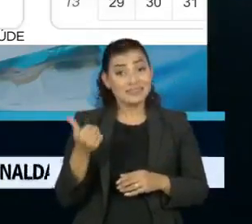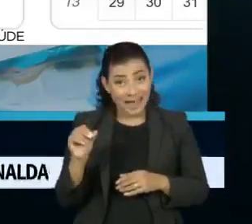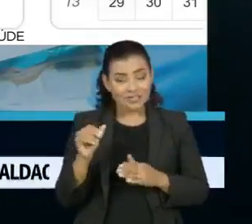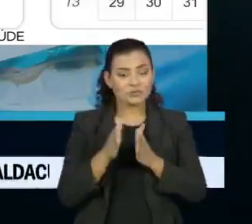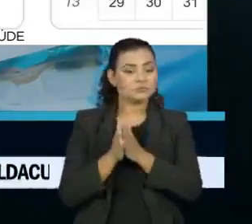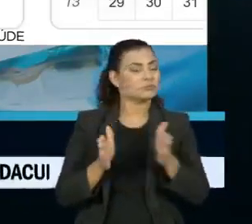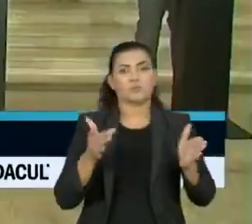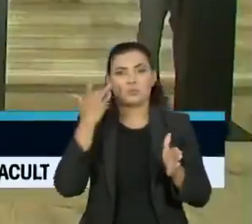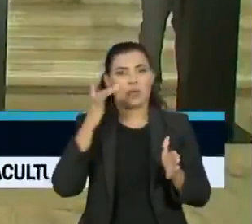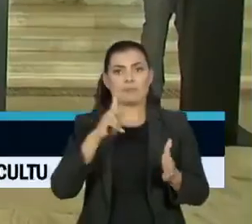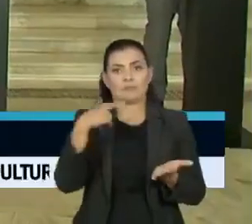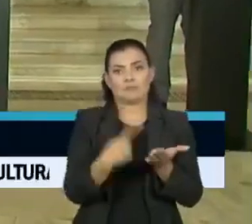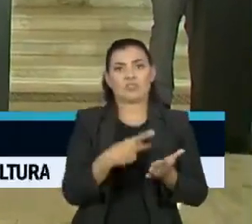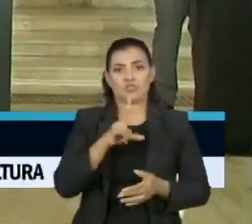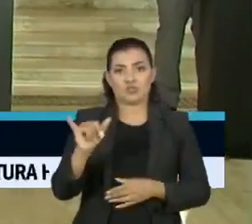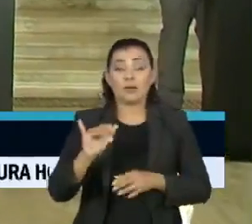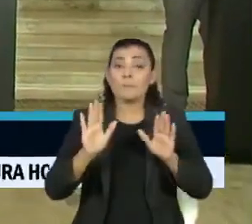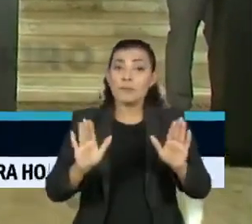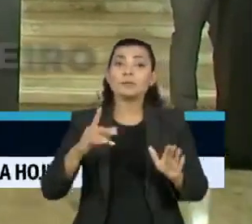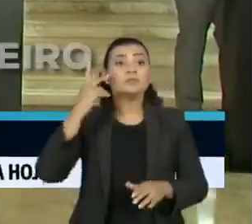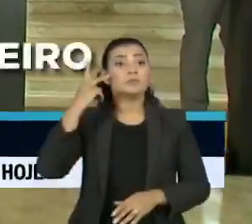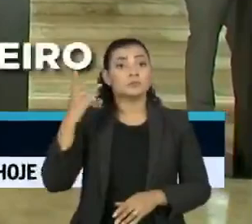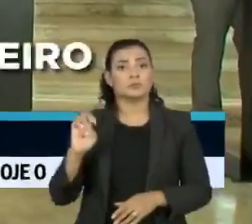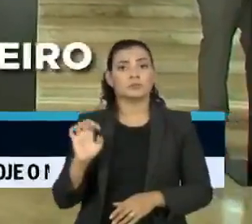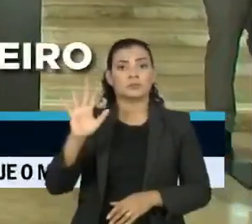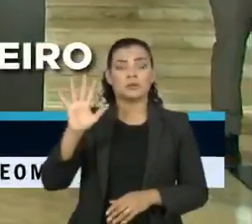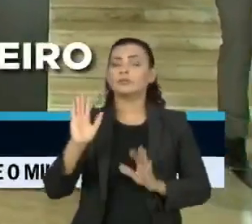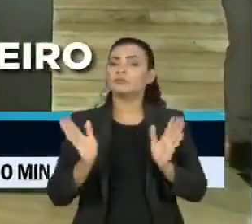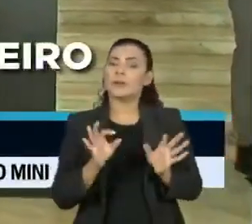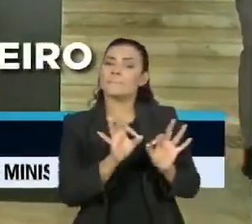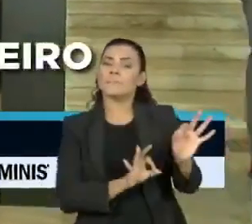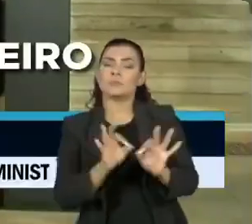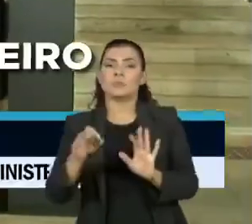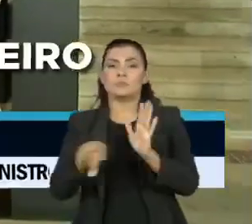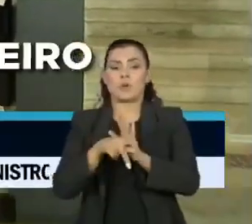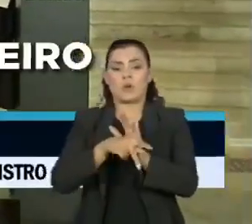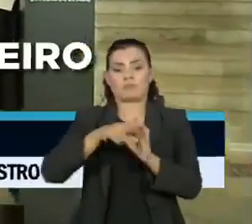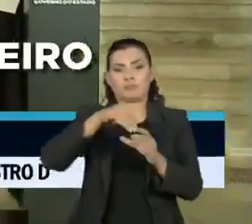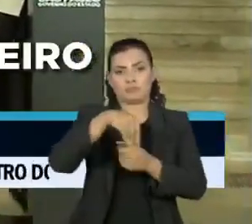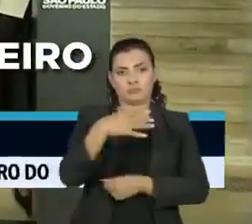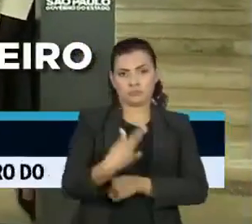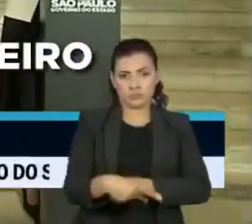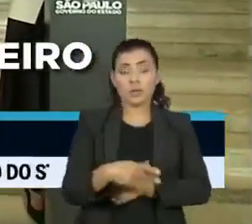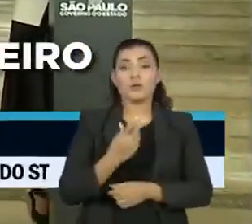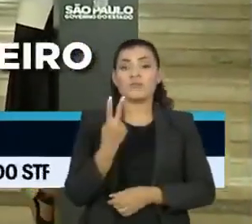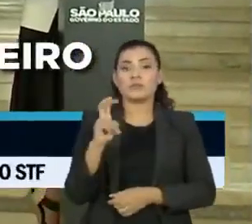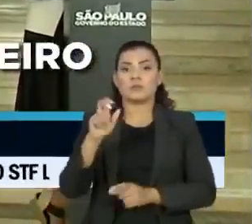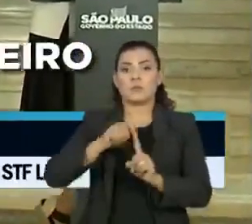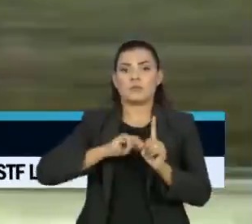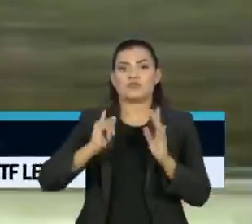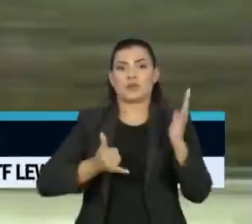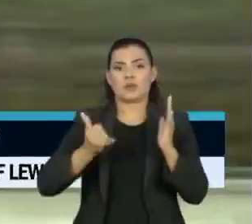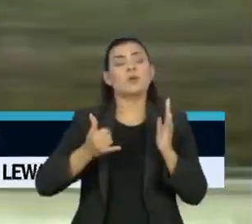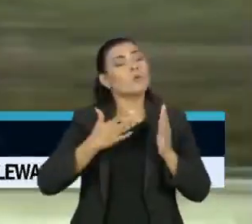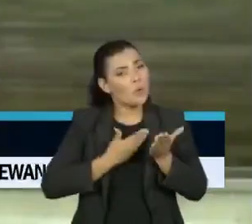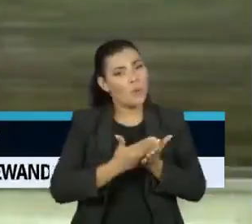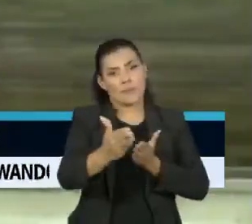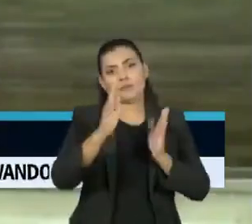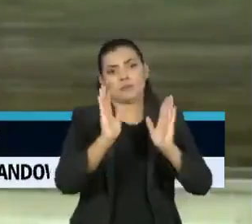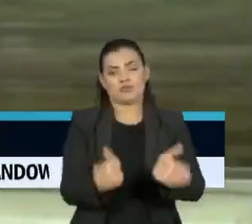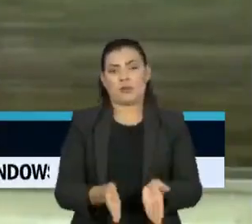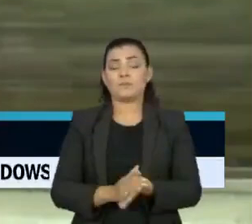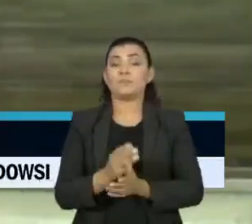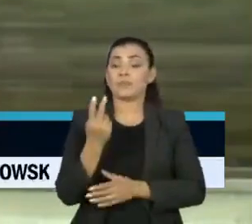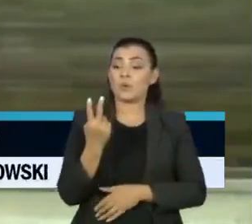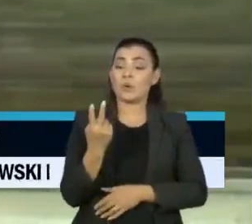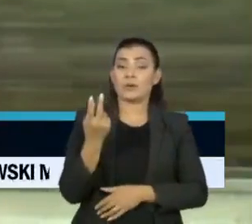data, sem definição. O Estado de São Paulo mantém o cronograma próprio, com início em 25 de janeiro. Nós temos as